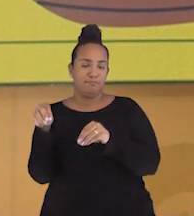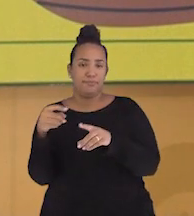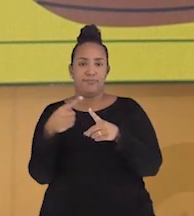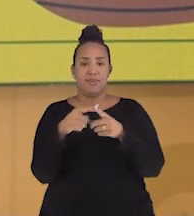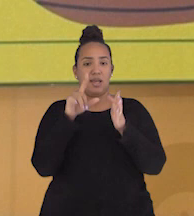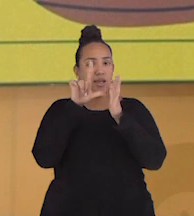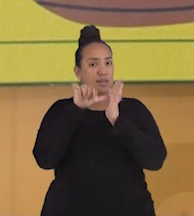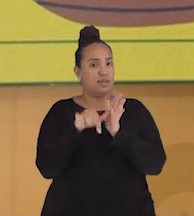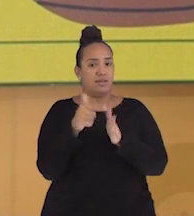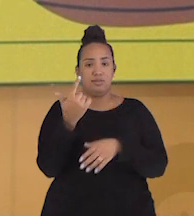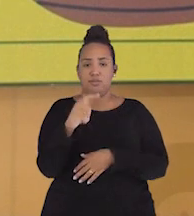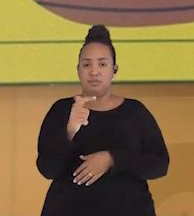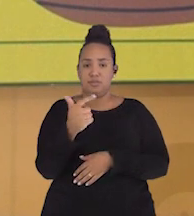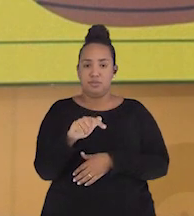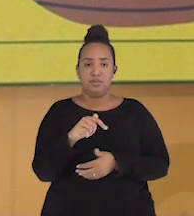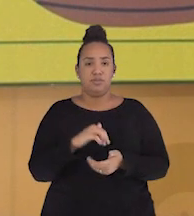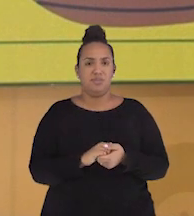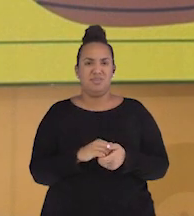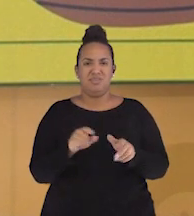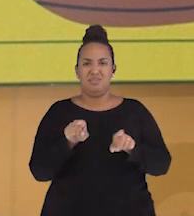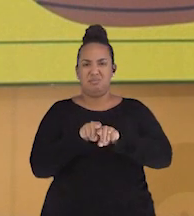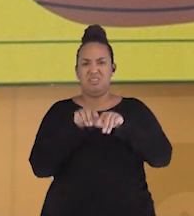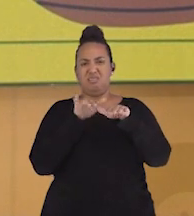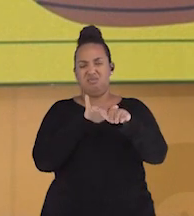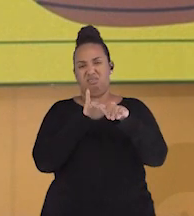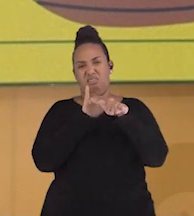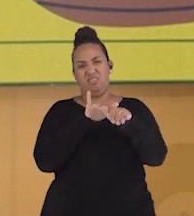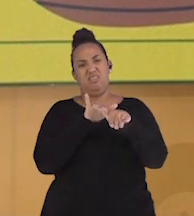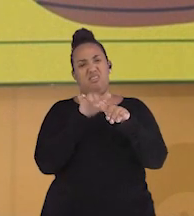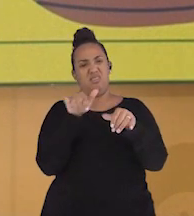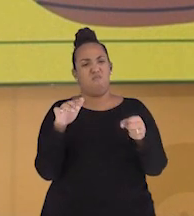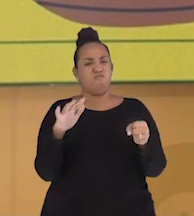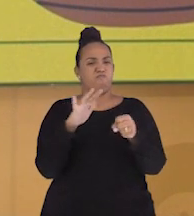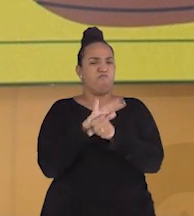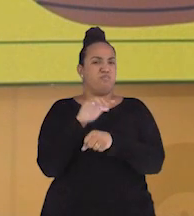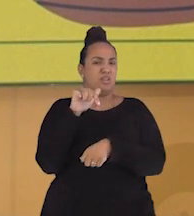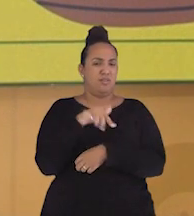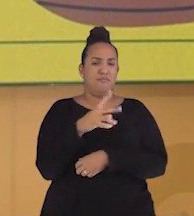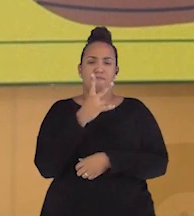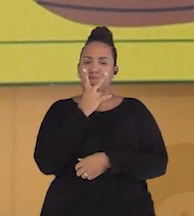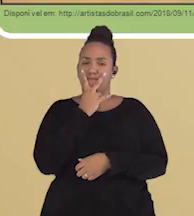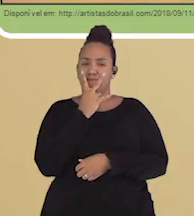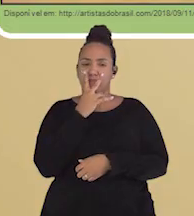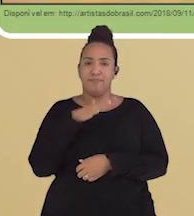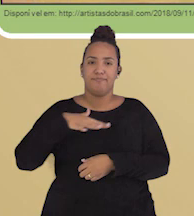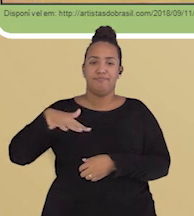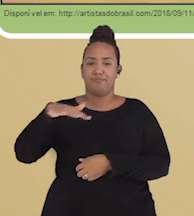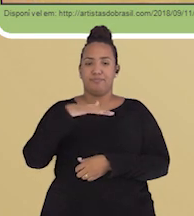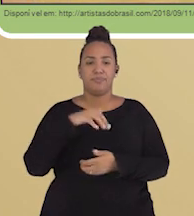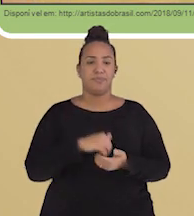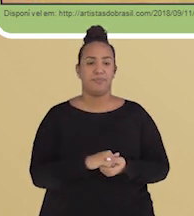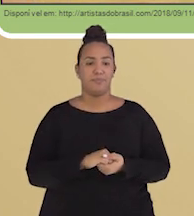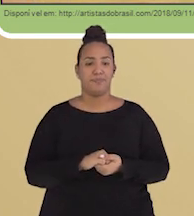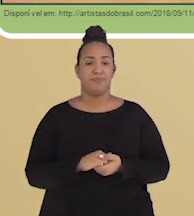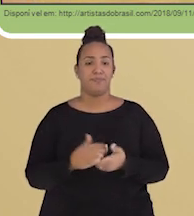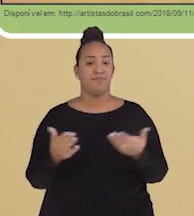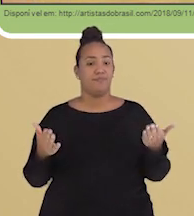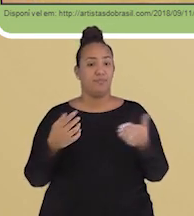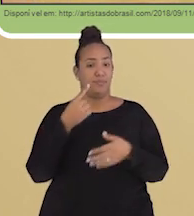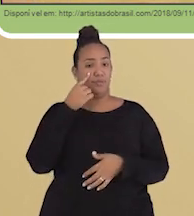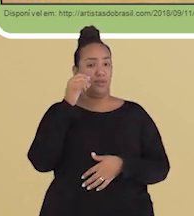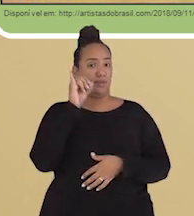atrasos. Não havia os atrasos do trânsito, que é sempre muito cheio aqui na região de Vitória. Observem essa imagem.